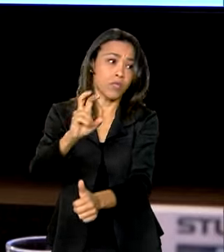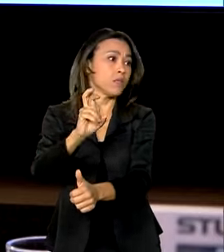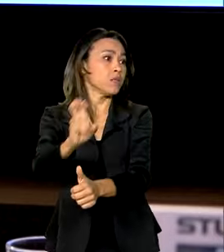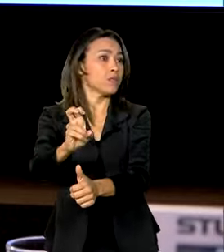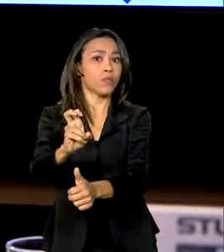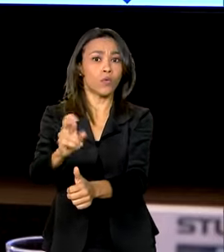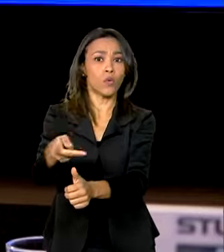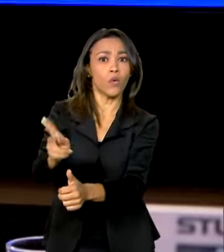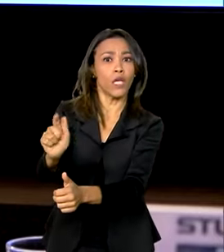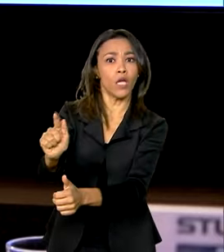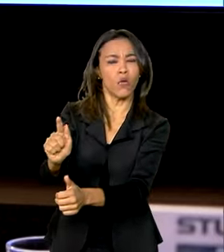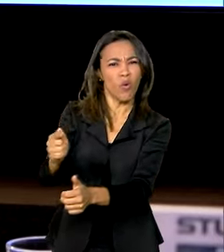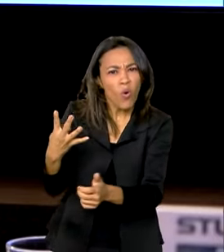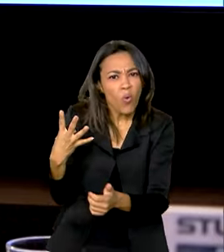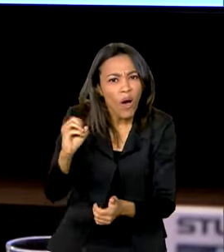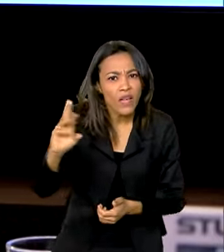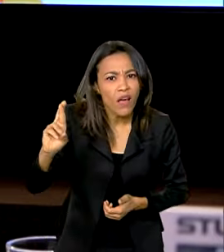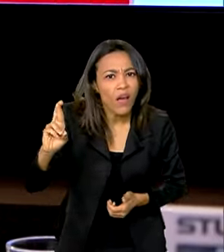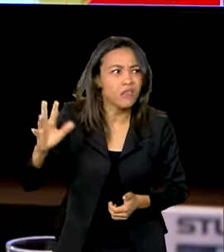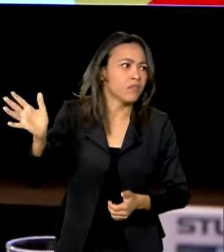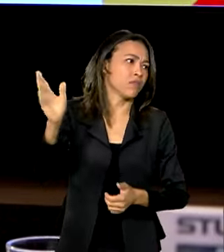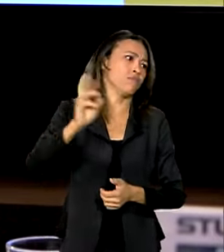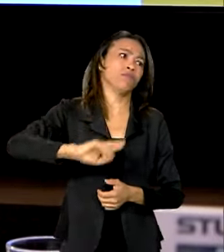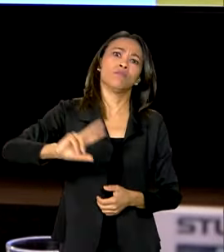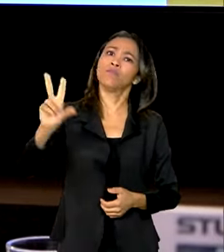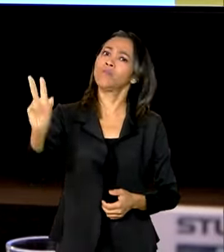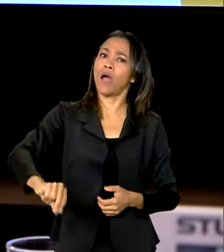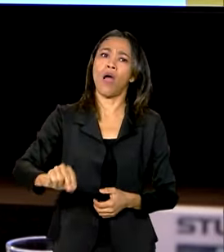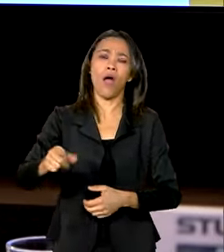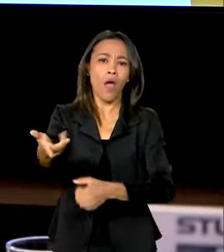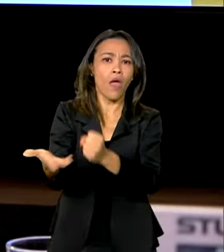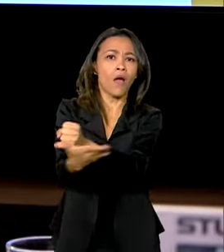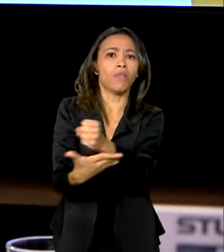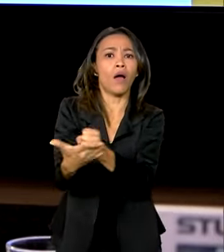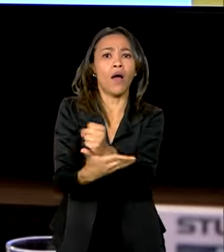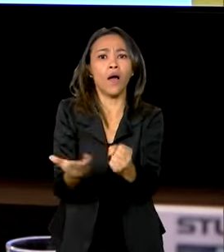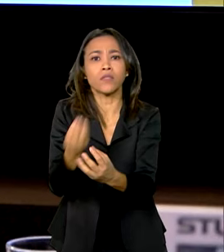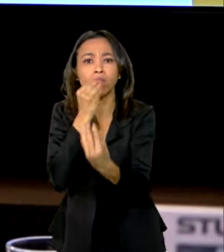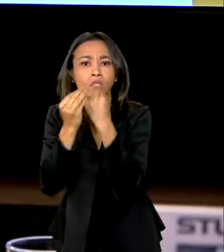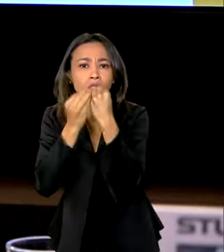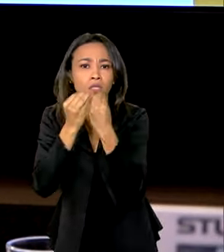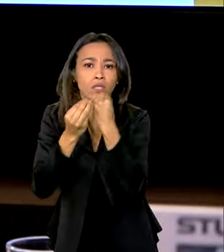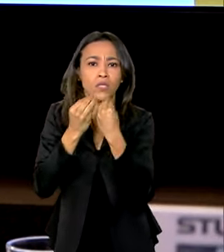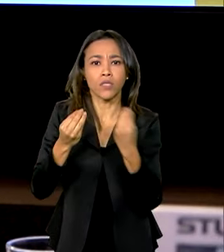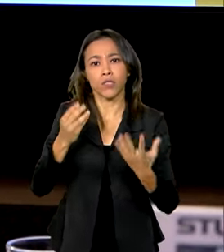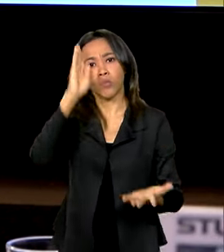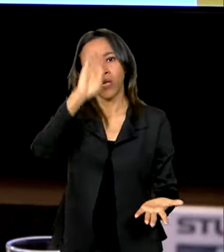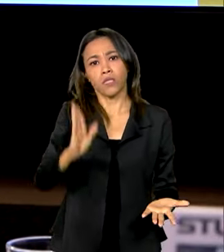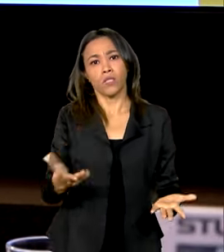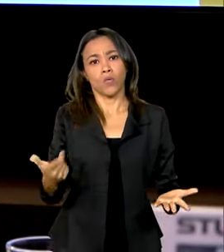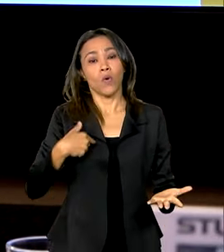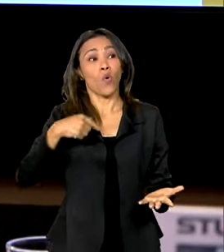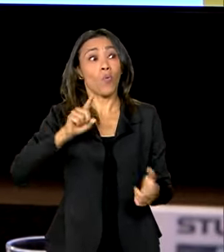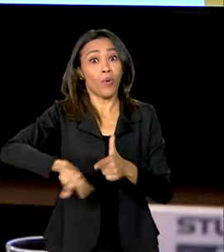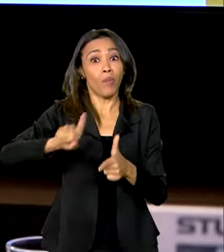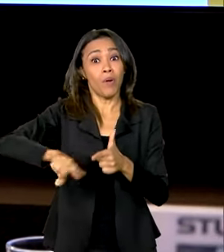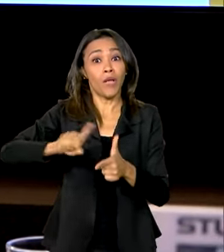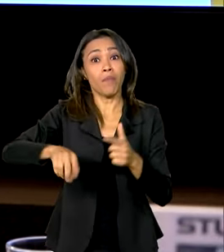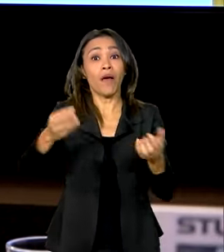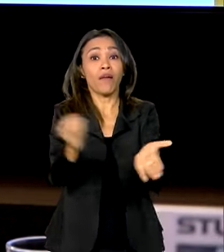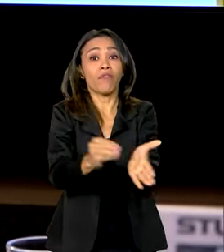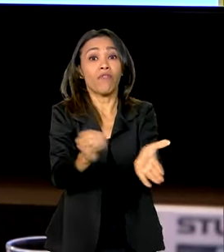40 reais. é a base da alimentação brasileira. Por outro lado, os produtores diziam o problema não é o produtor de arroz, é a falta de